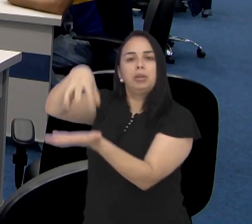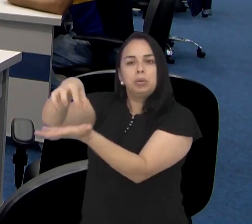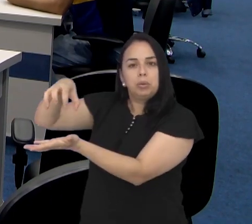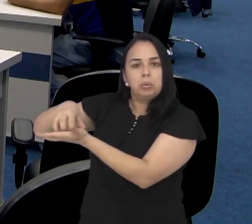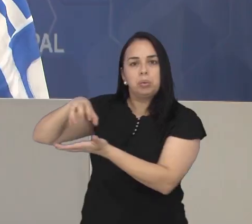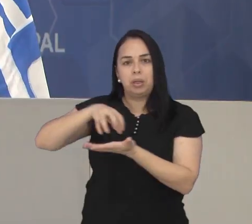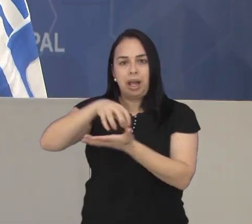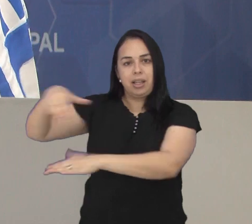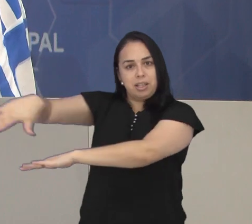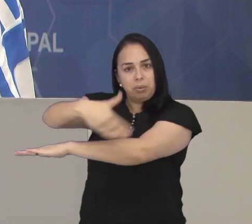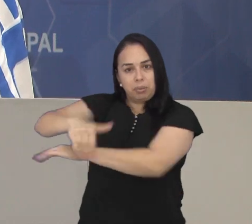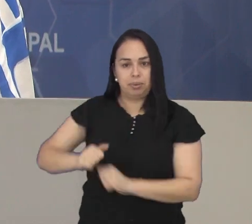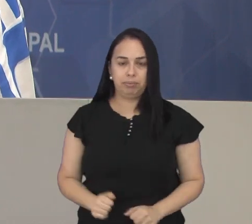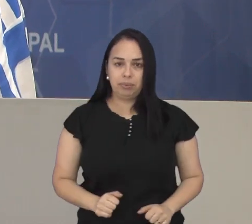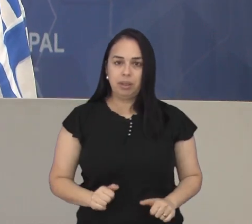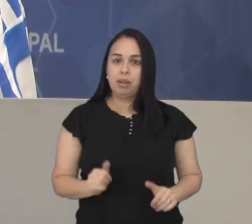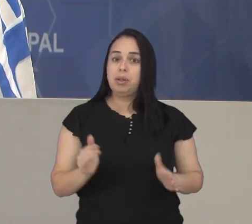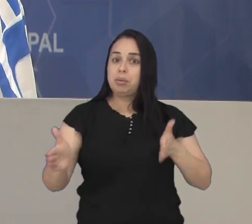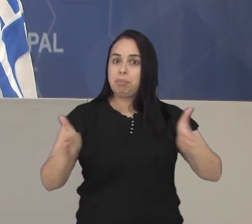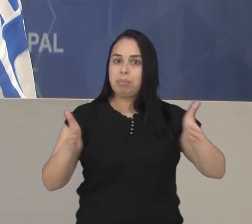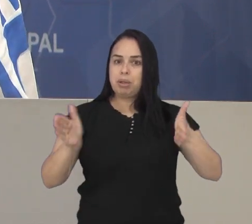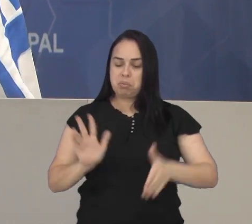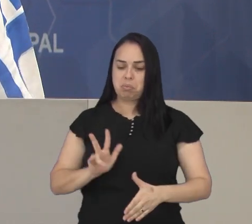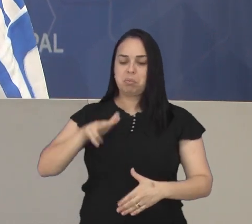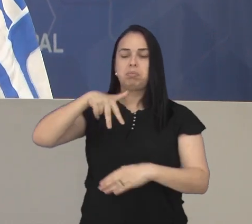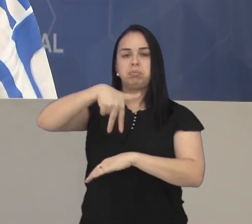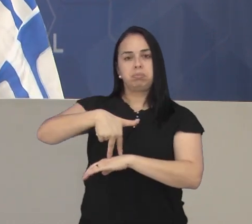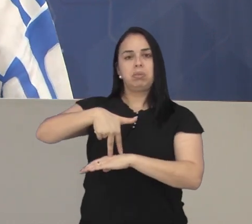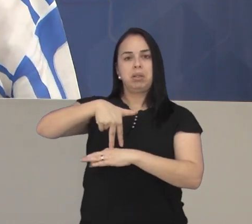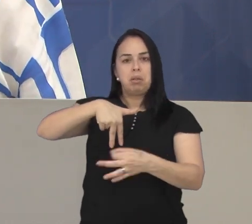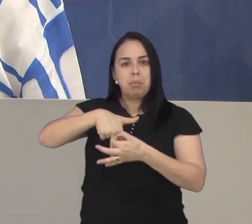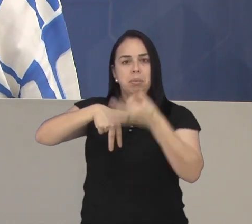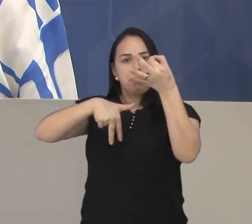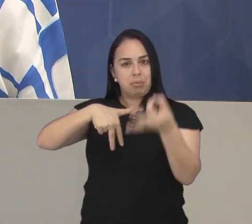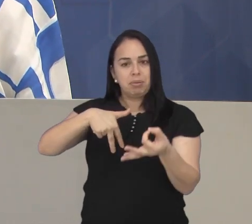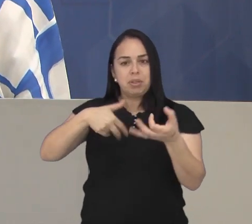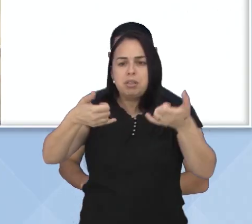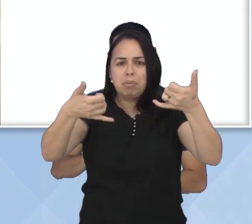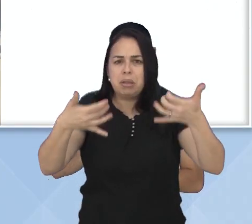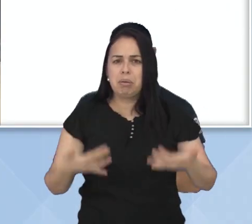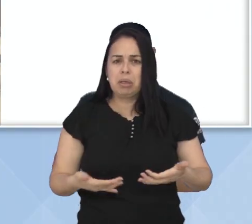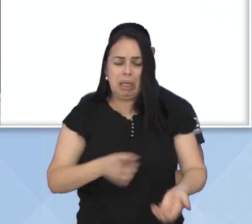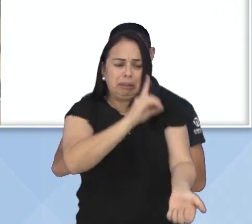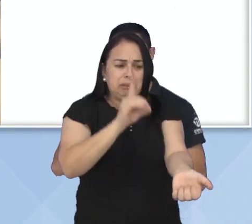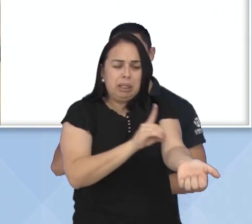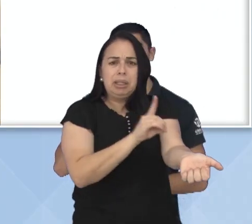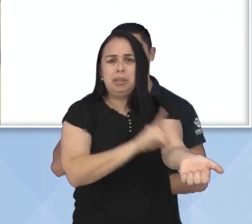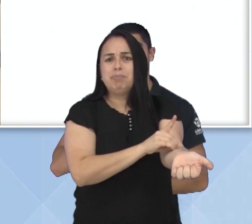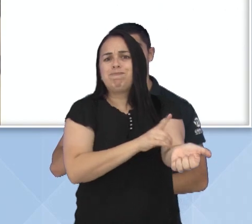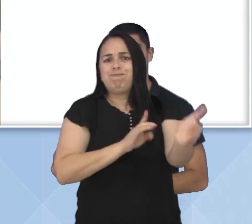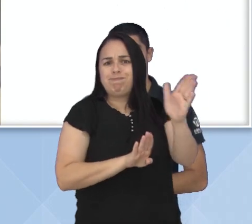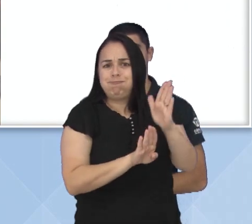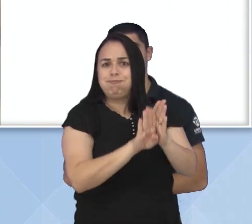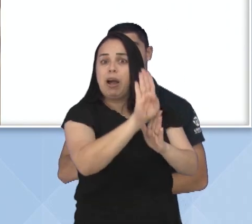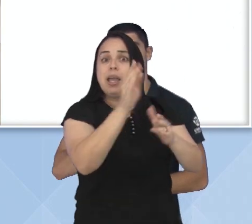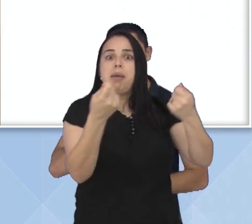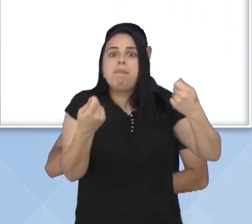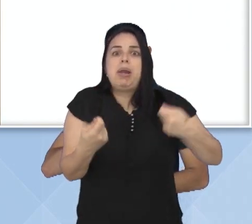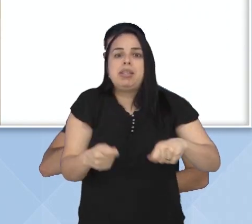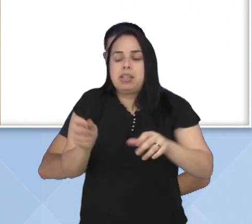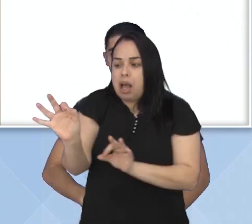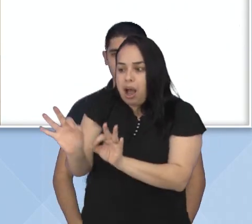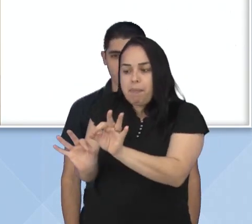públicos. Durante o grande expediente, a vereadora Dulce Rita comentou sobre o aumento nos casos de dengue em São José e a